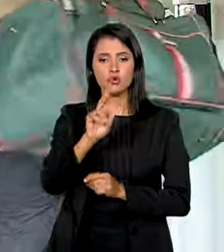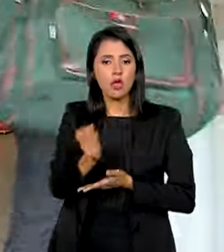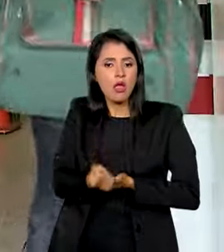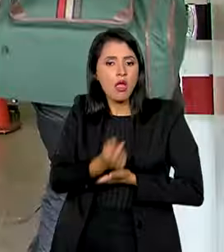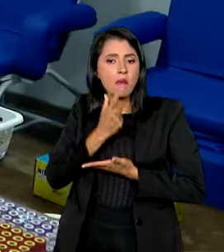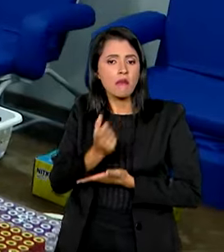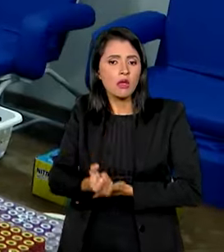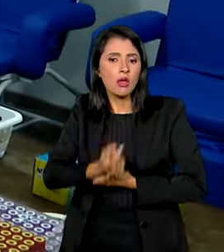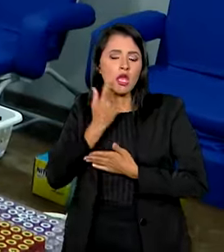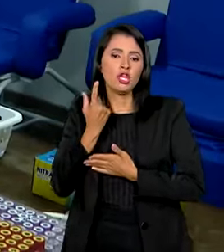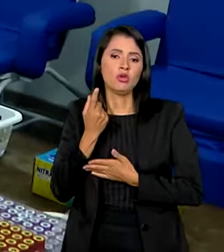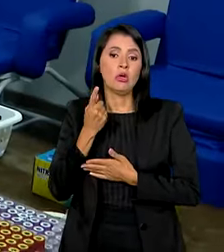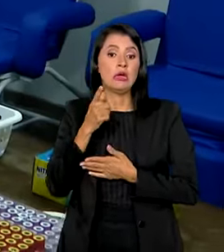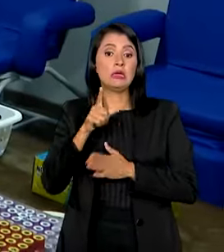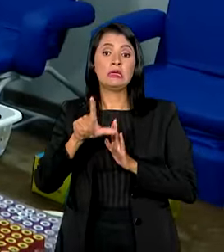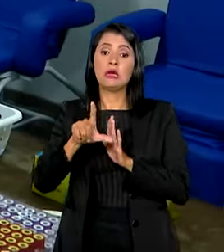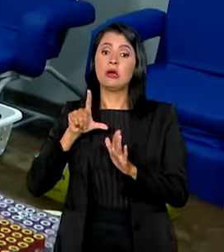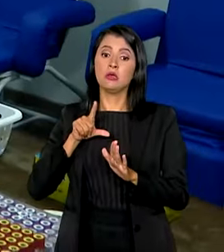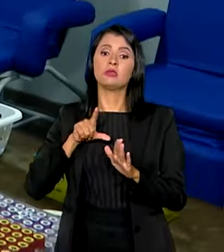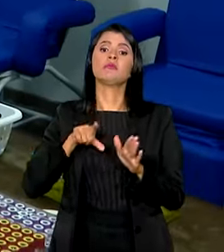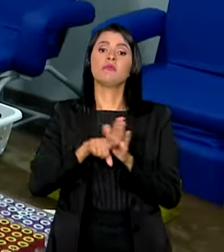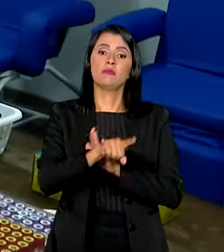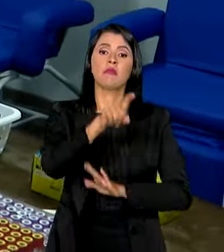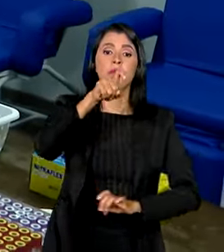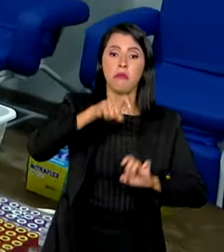medicamentos sem orientação de um médico.